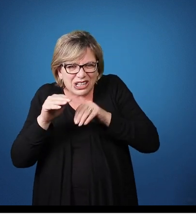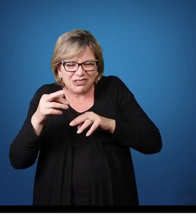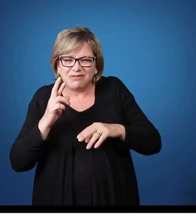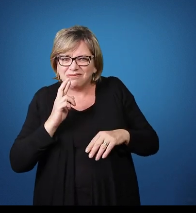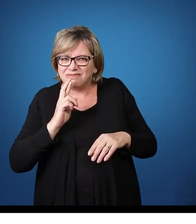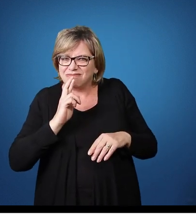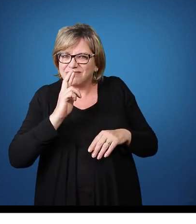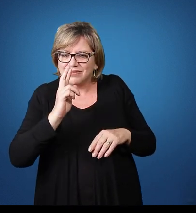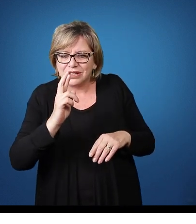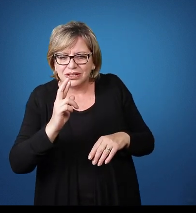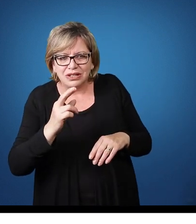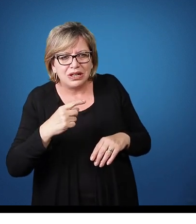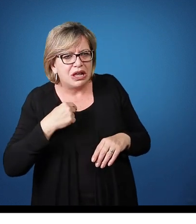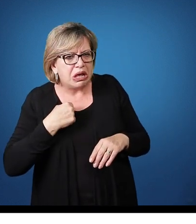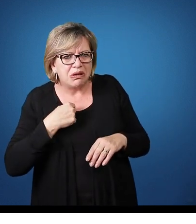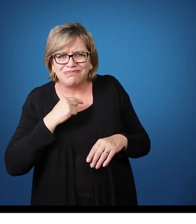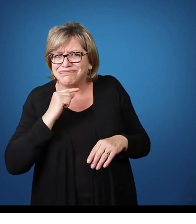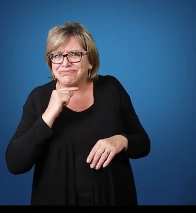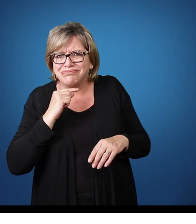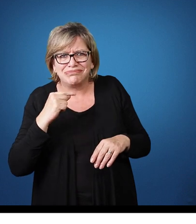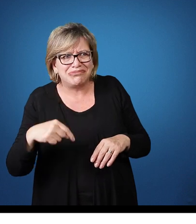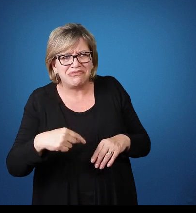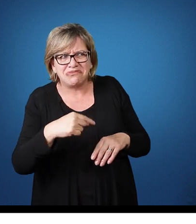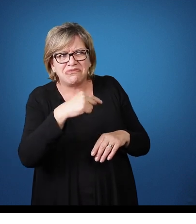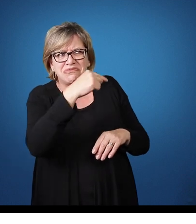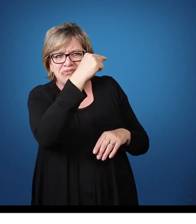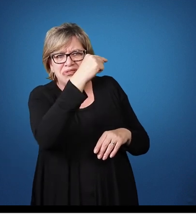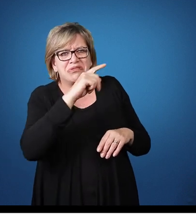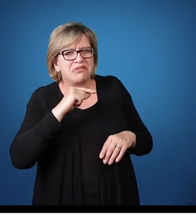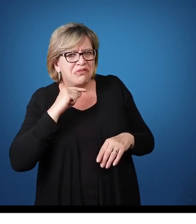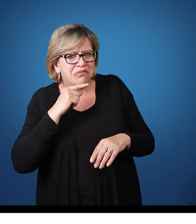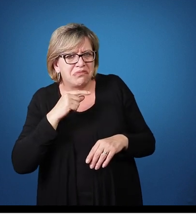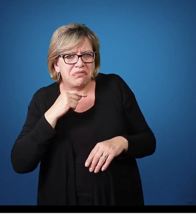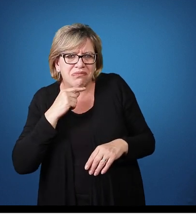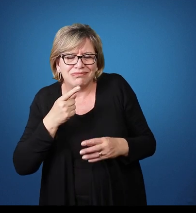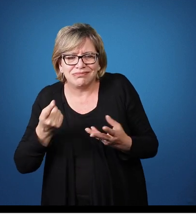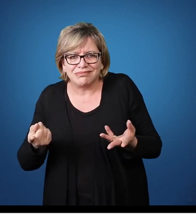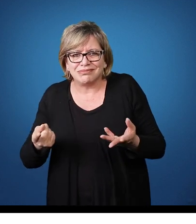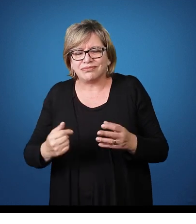falou Eu não sei subir no telhado